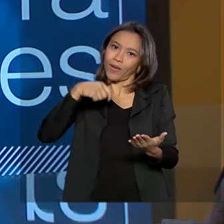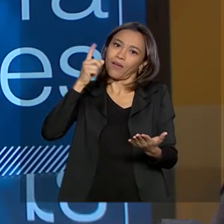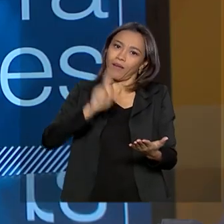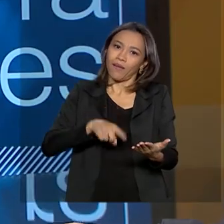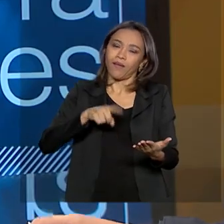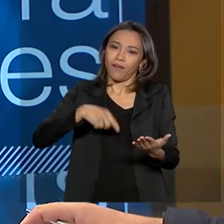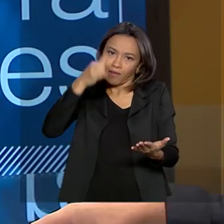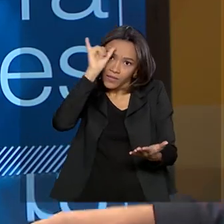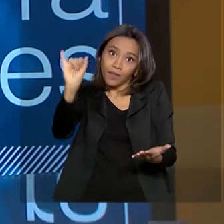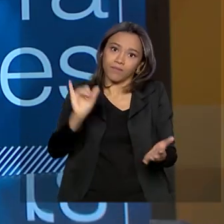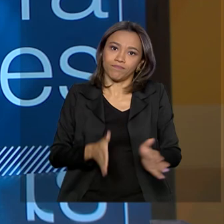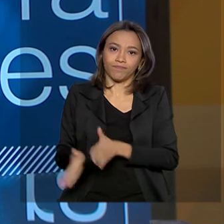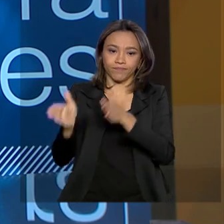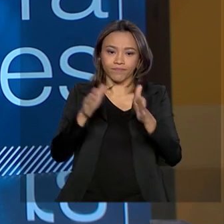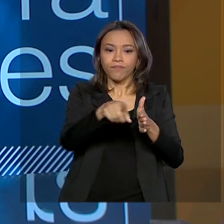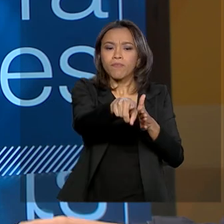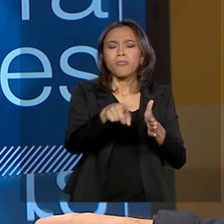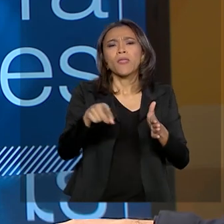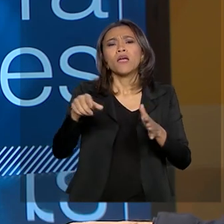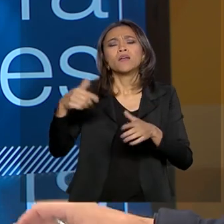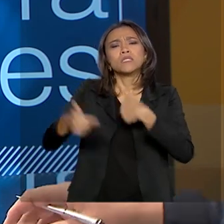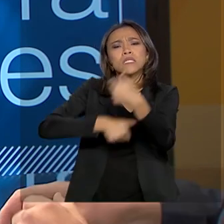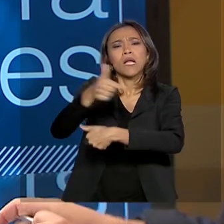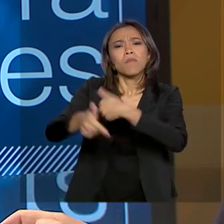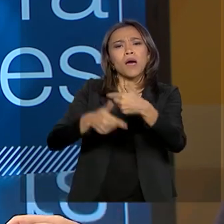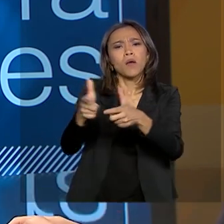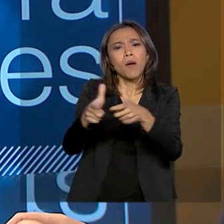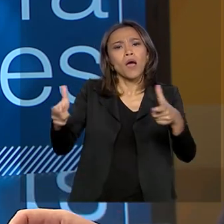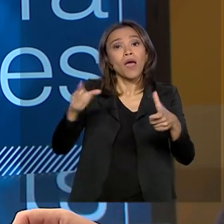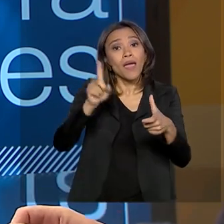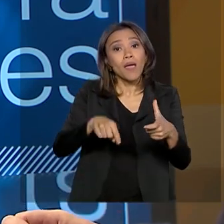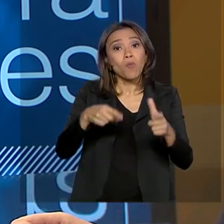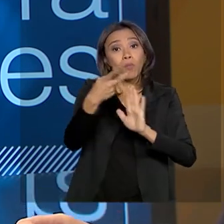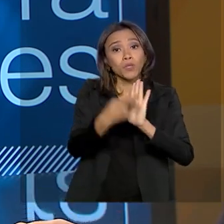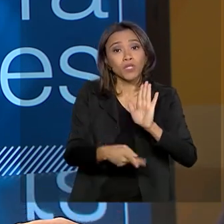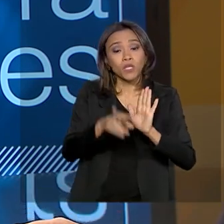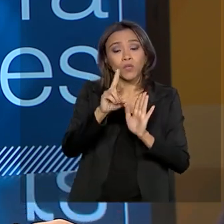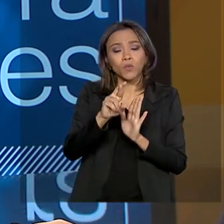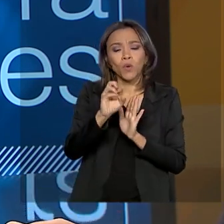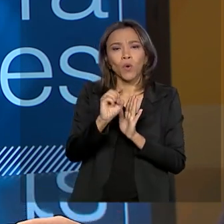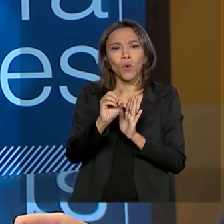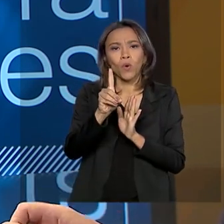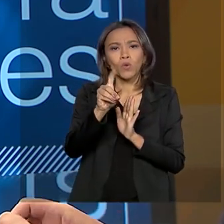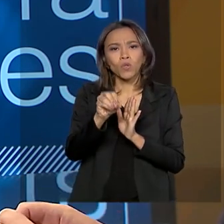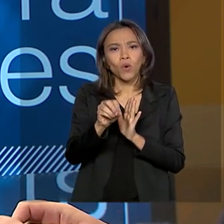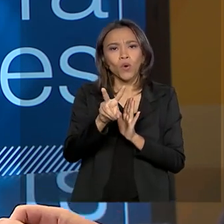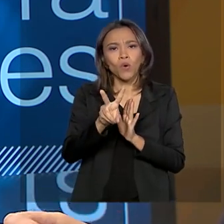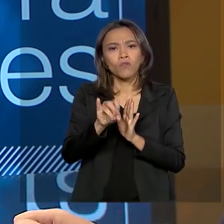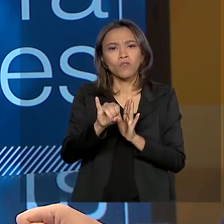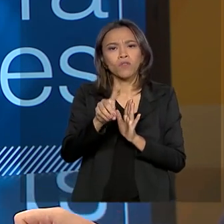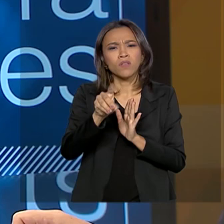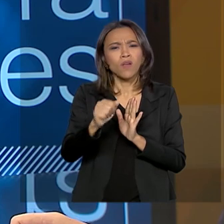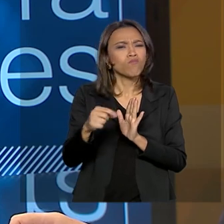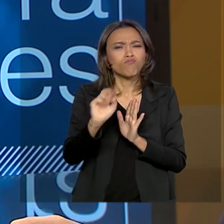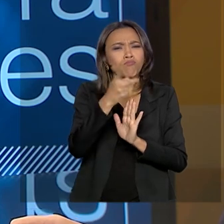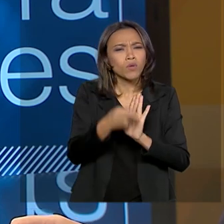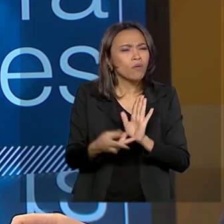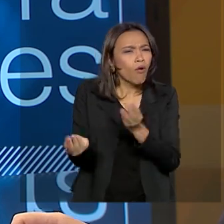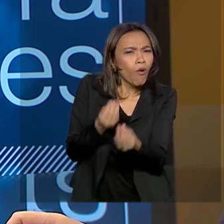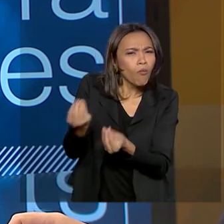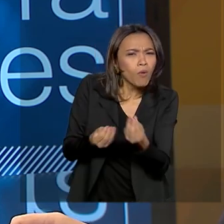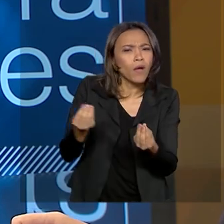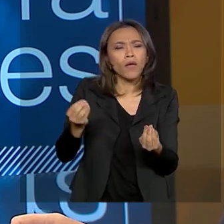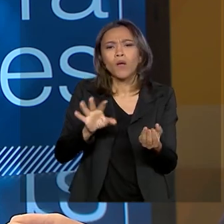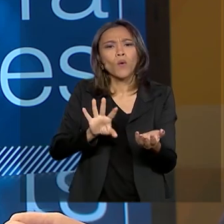das ações mais abrangentes, atuais, é a Operação Rodovida. Conta um pouquinho para a gente como tem sido a Rodovida,